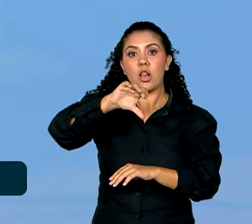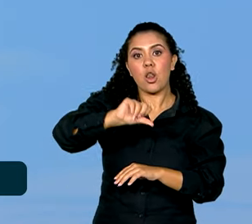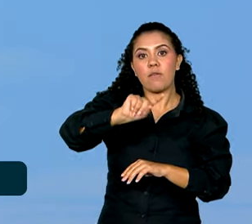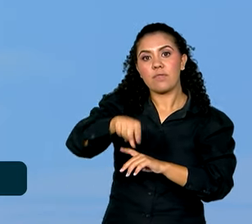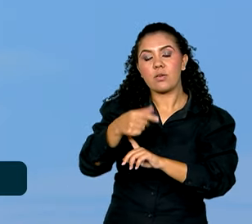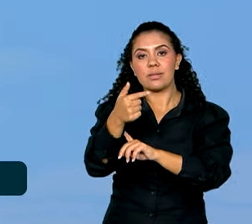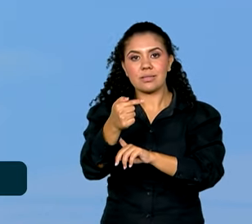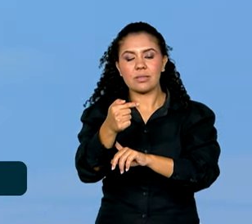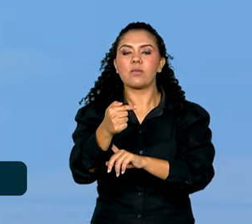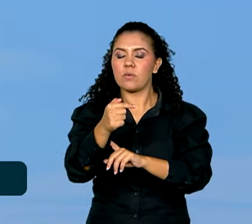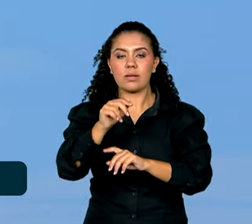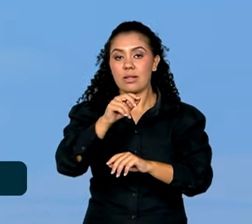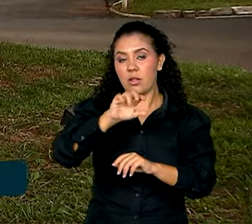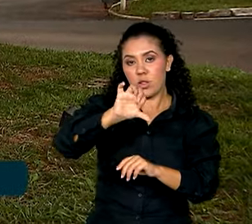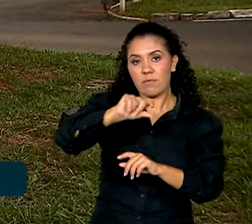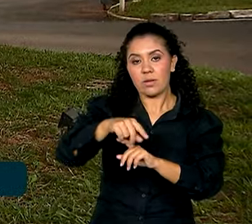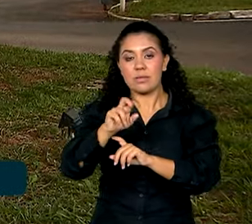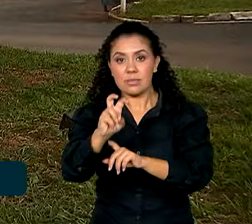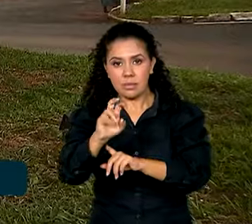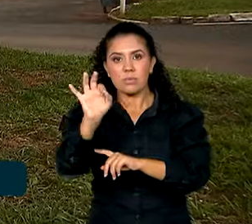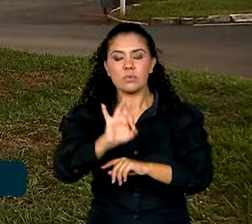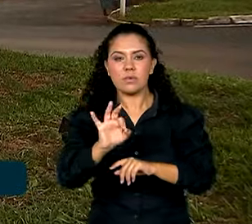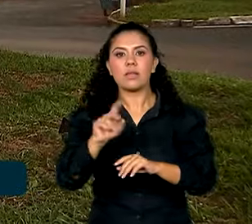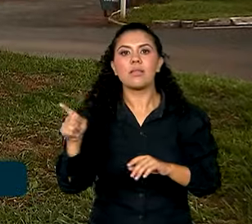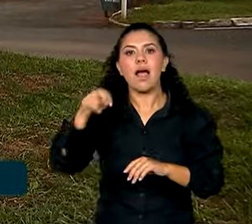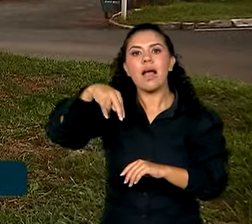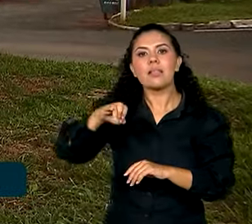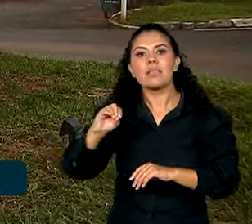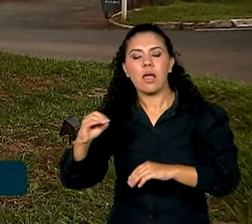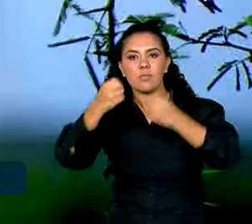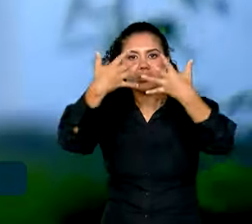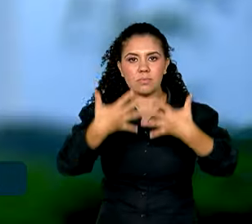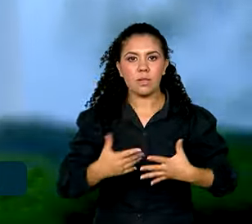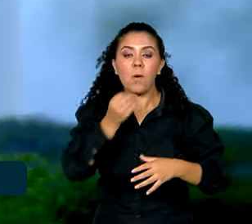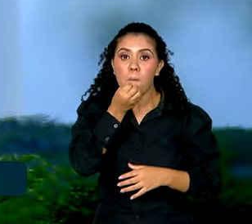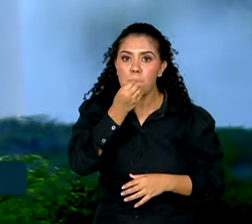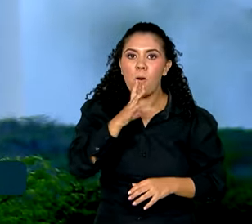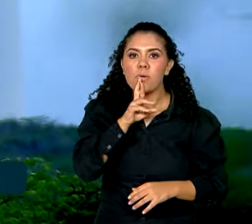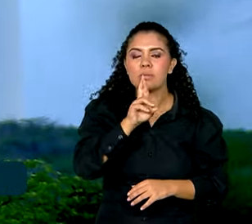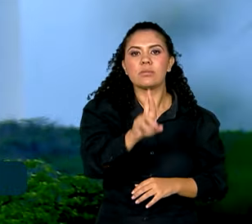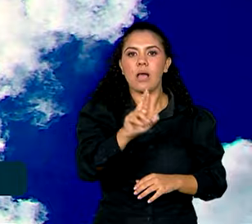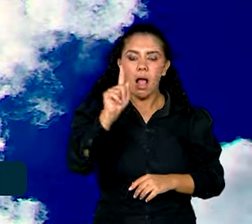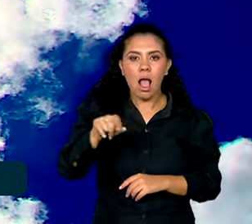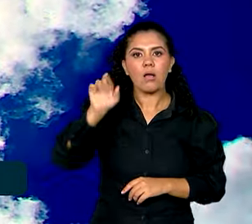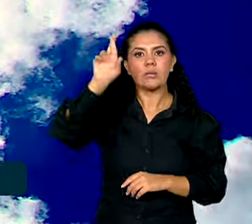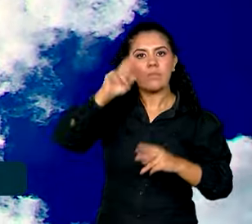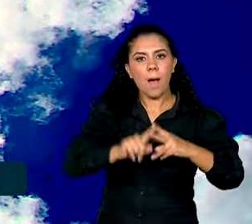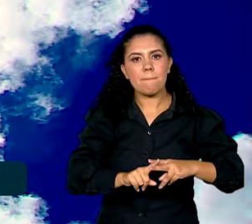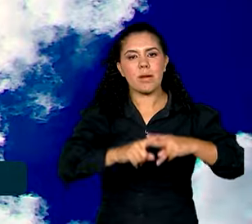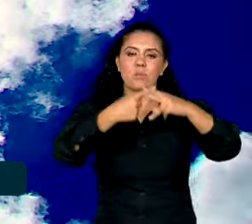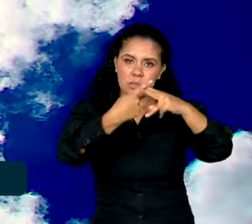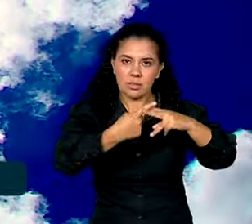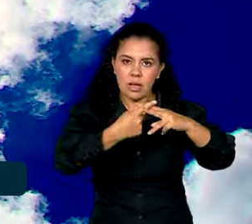gigawatts em 2016. Segundo a ANEEL, o bom resultado da matriz elétrica do país é o responsável pela manutenção